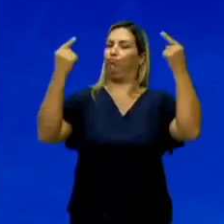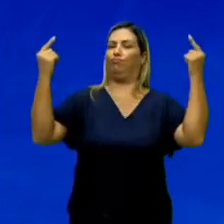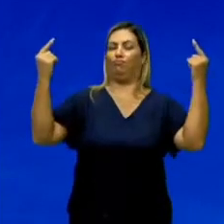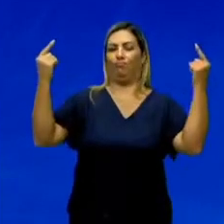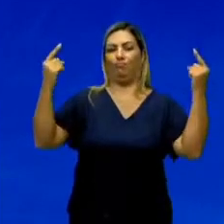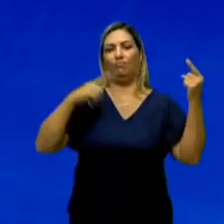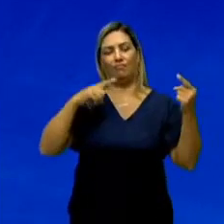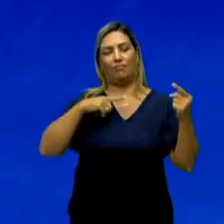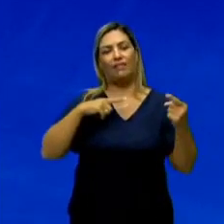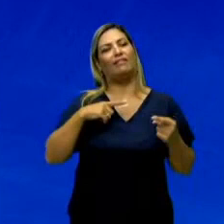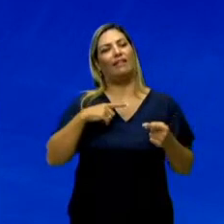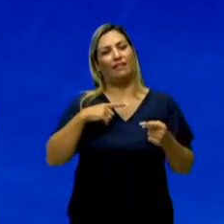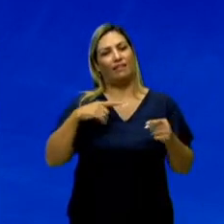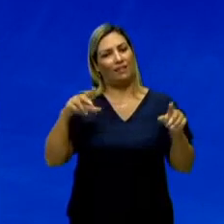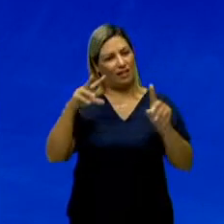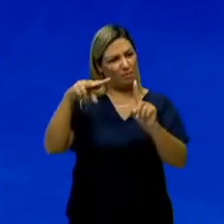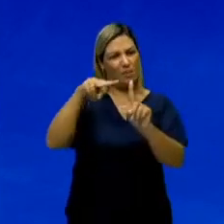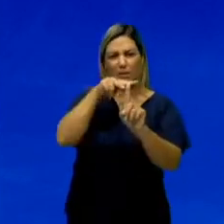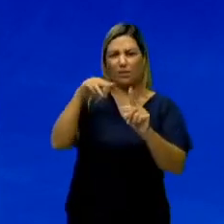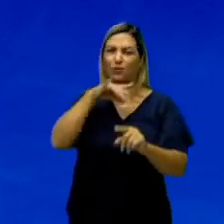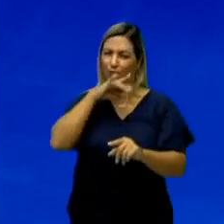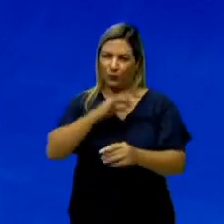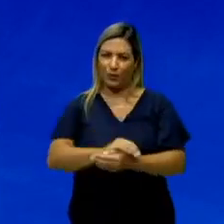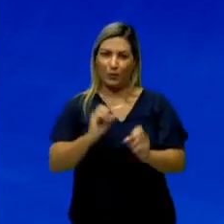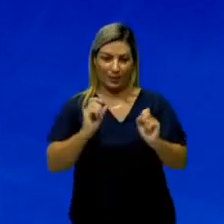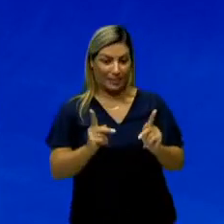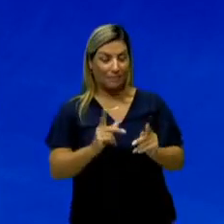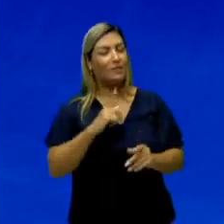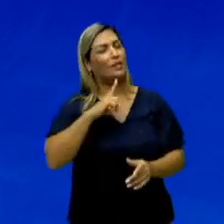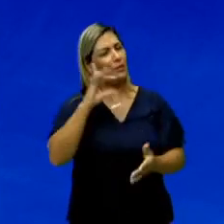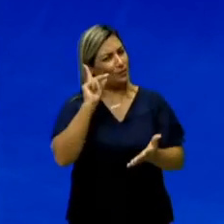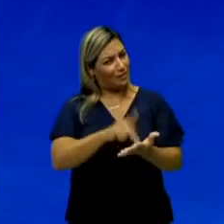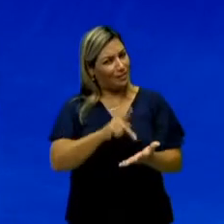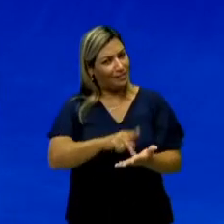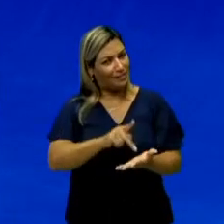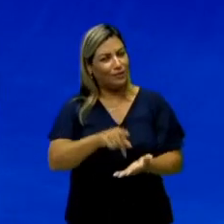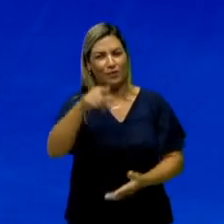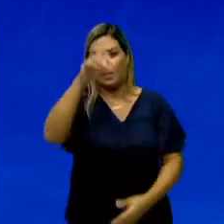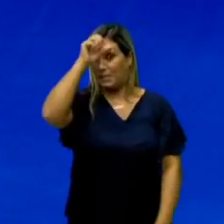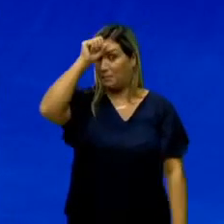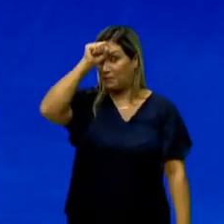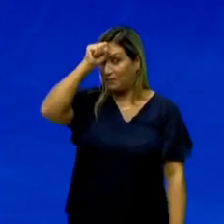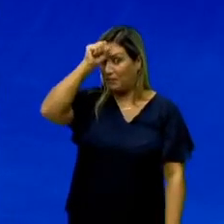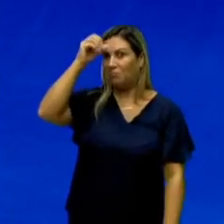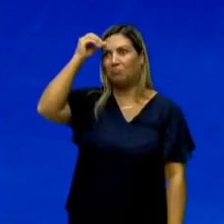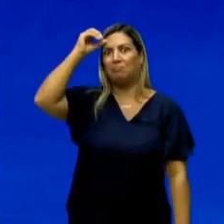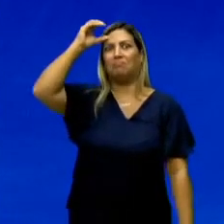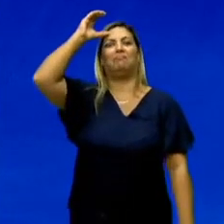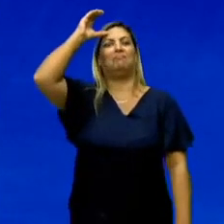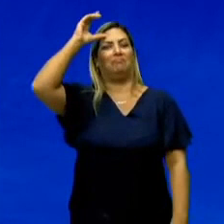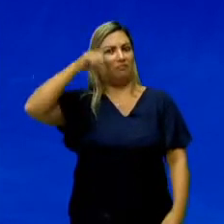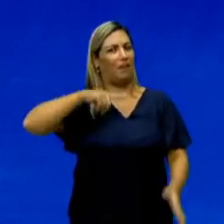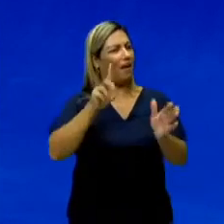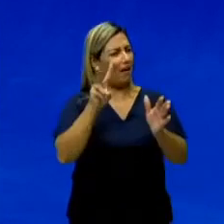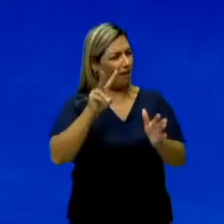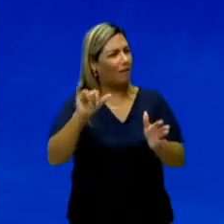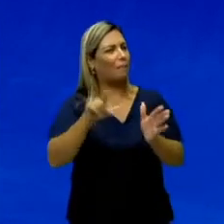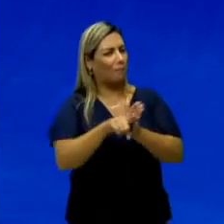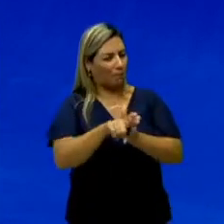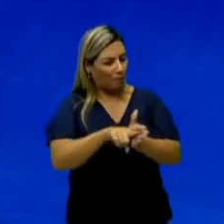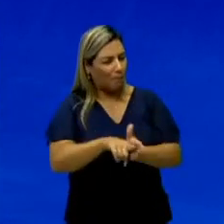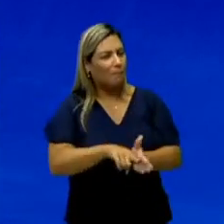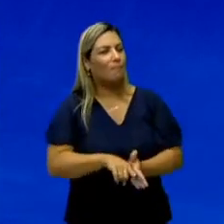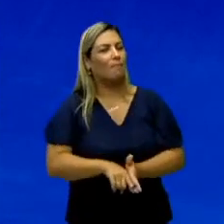saídas assim. Certinho? Eu tenho certeza que você aprendeu muito, que você vai pesquisar,